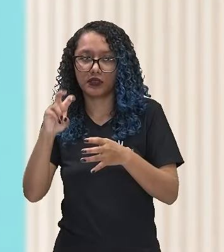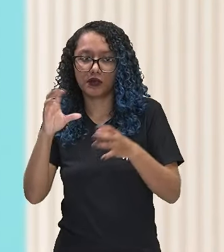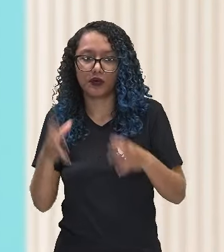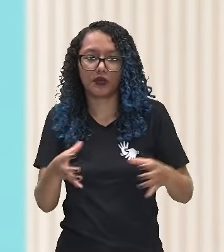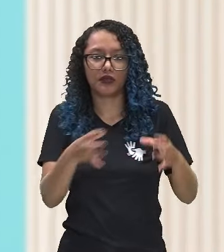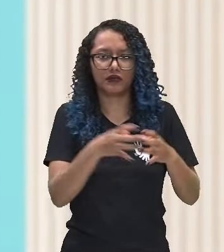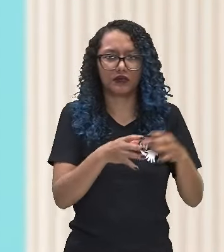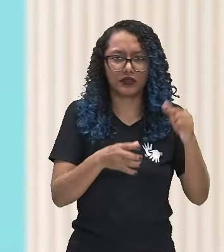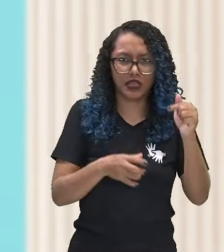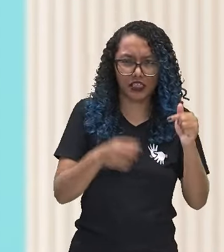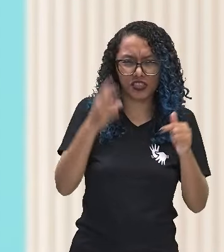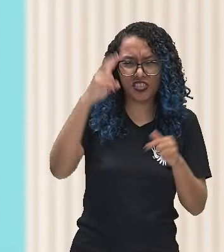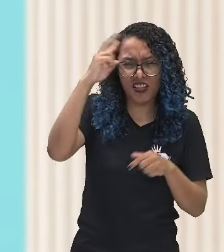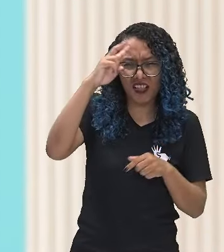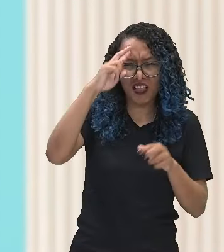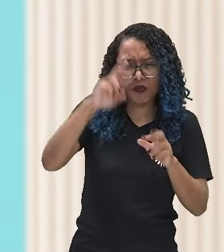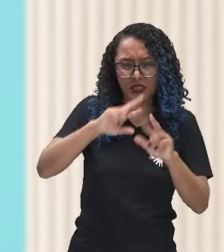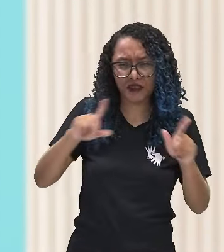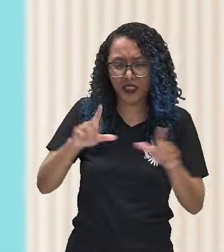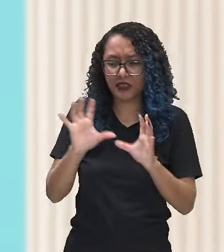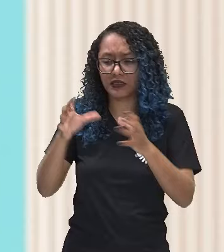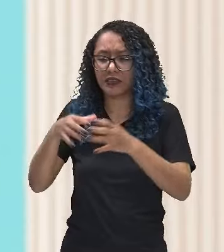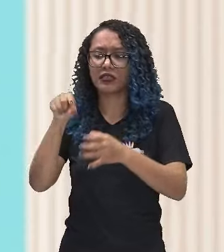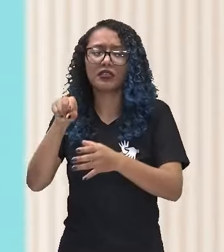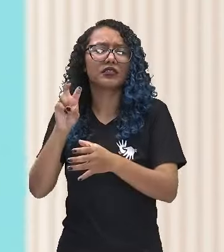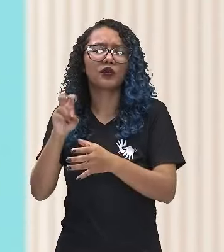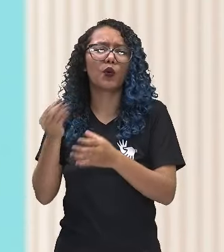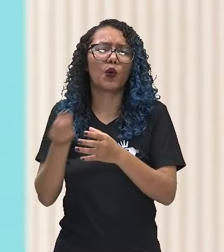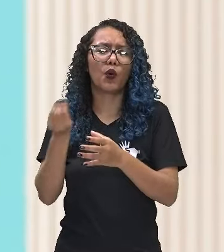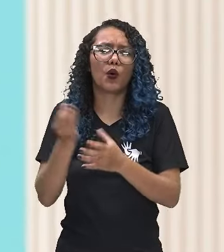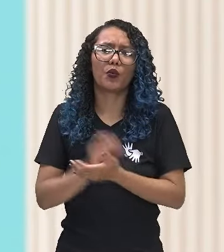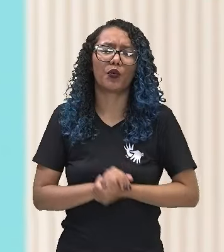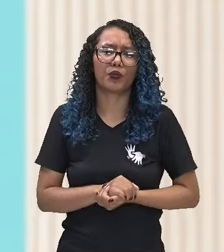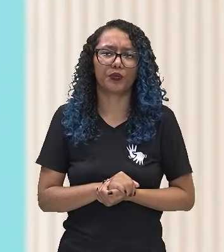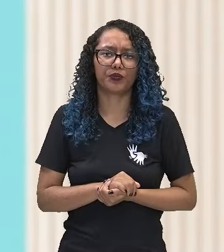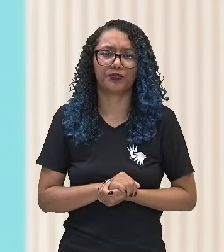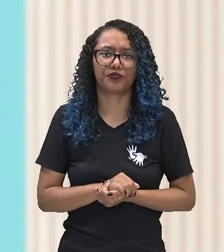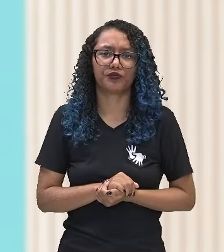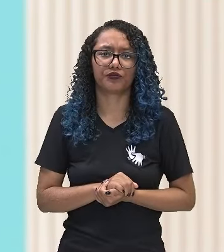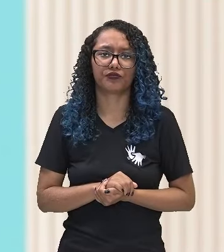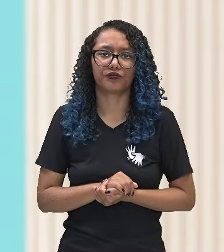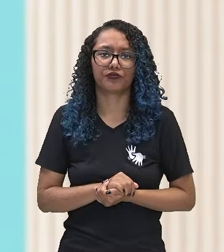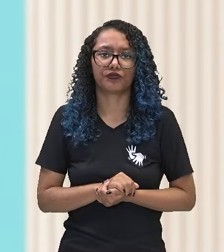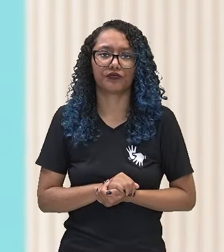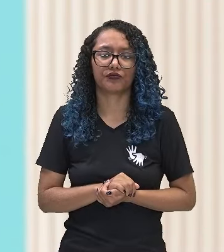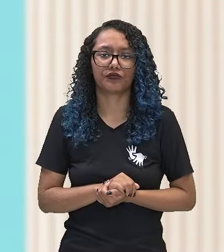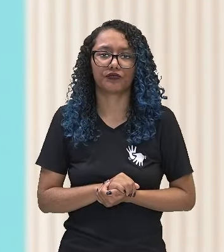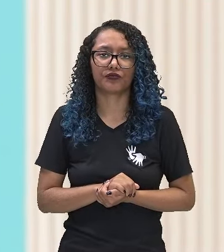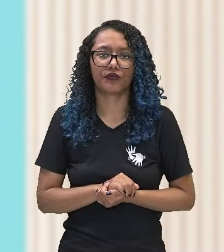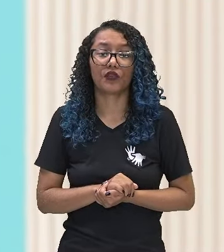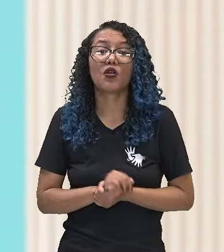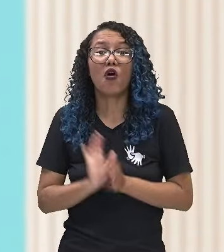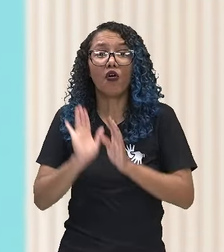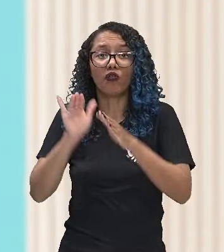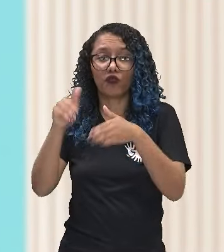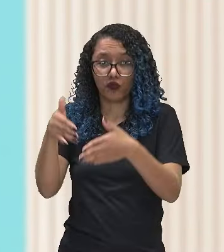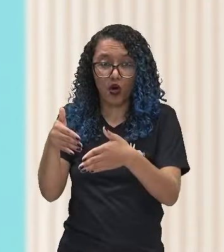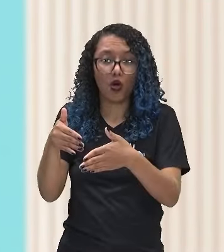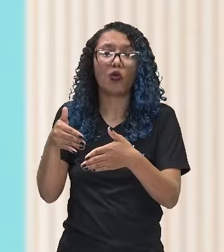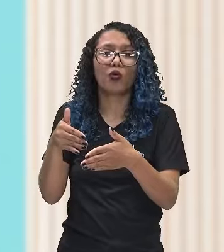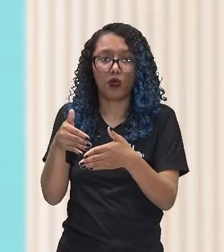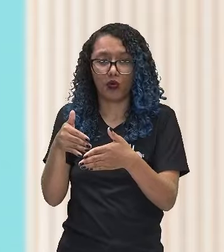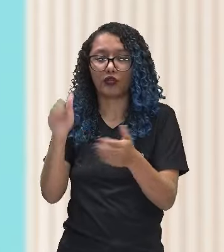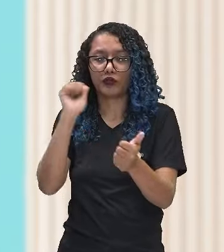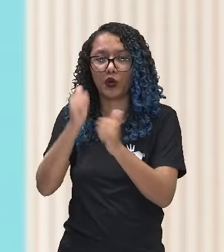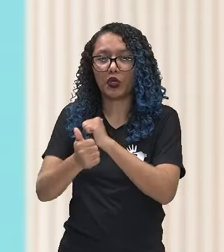a diferença? O futebol de 5 é aquele para atletas deficientes visuais,